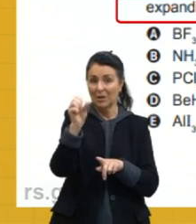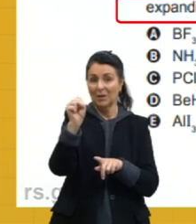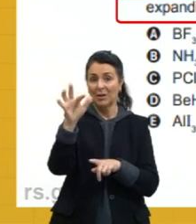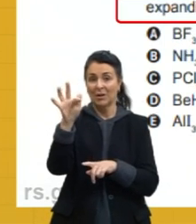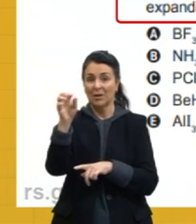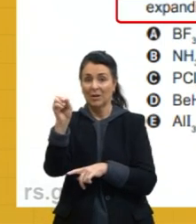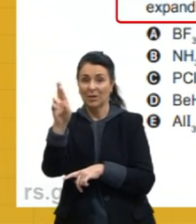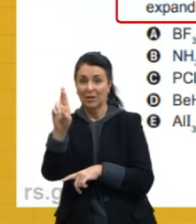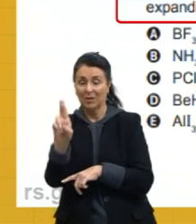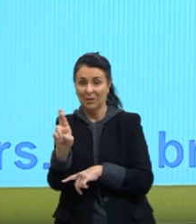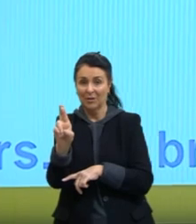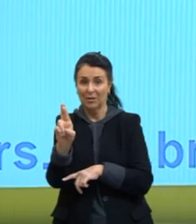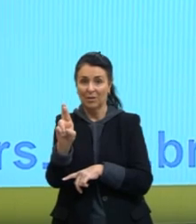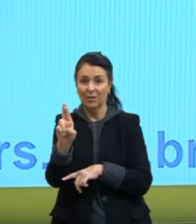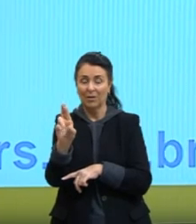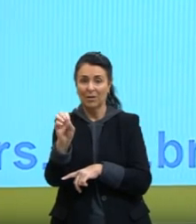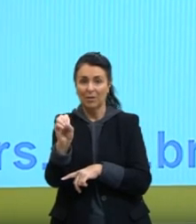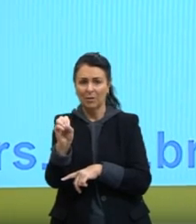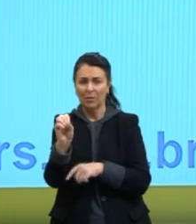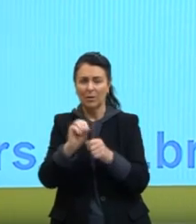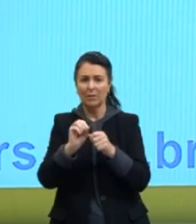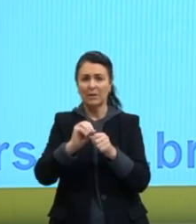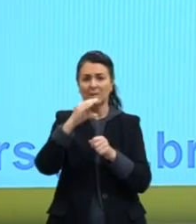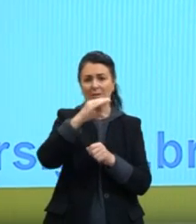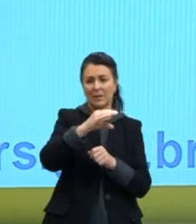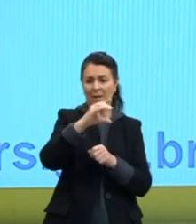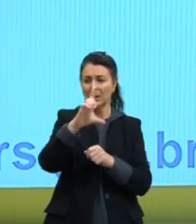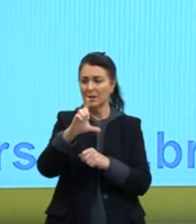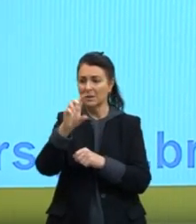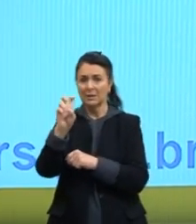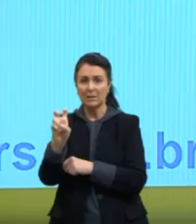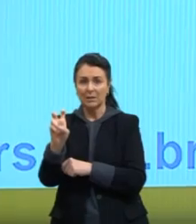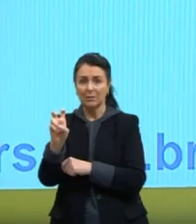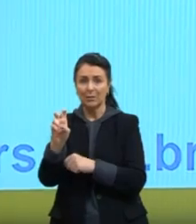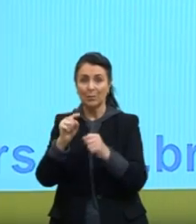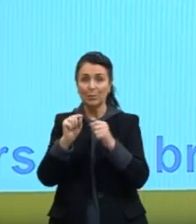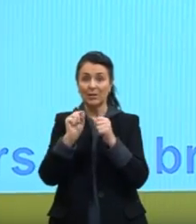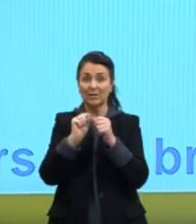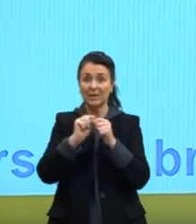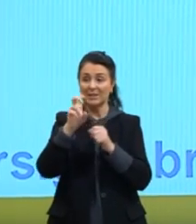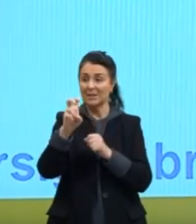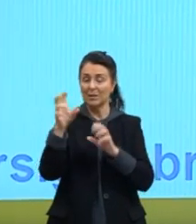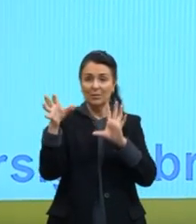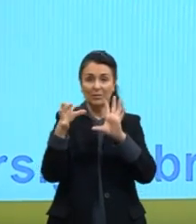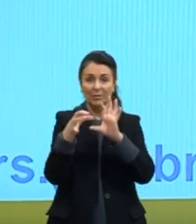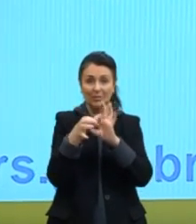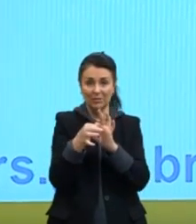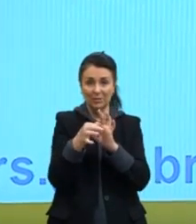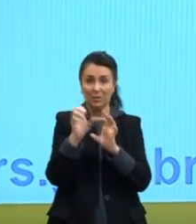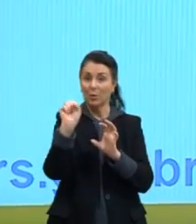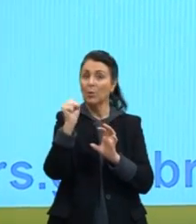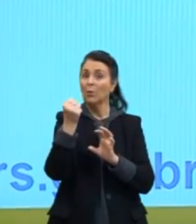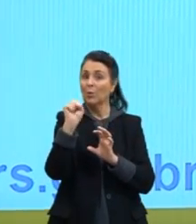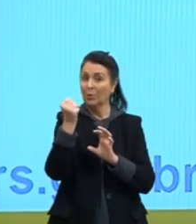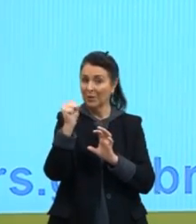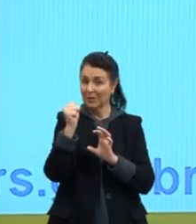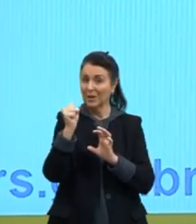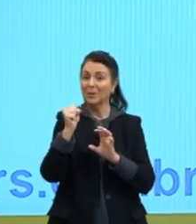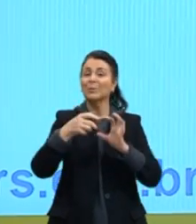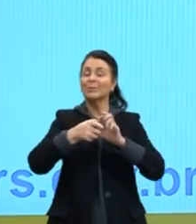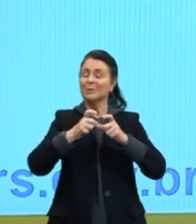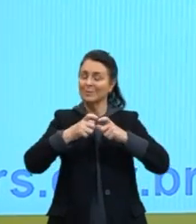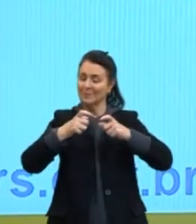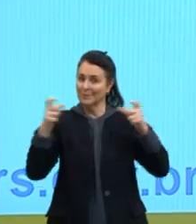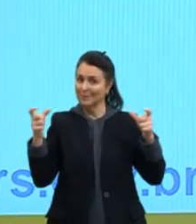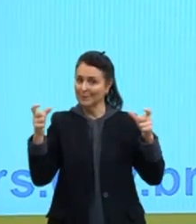C, ele faz CL5. Ele faz 5 ligações. Ou seja, ele está com o seu octeto expandido. Ele está fazendo, ele